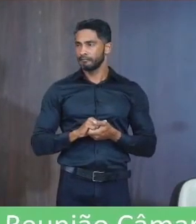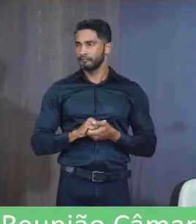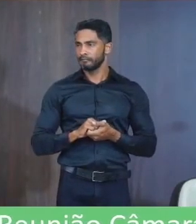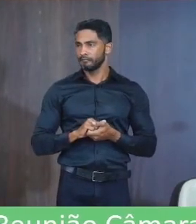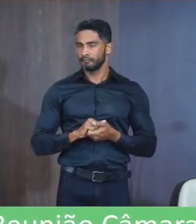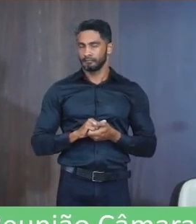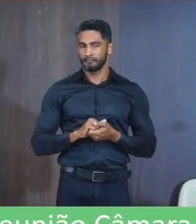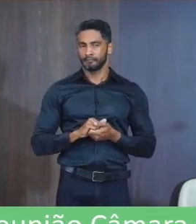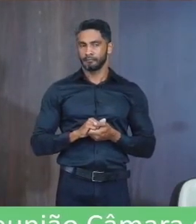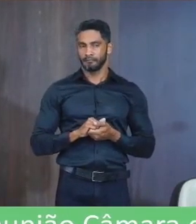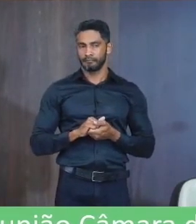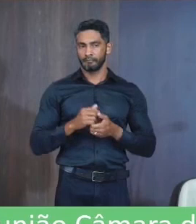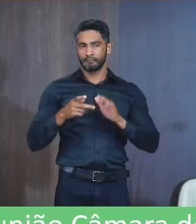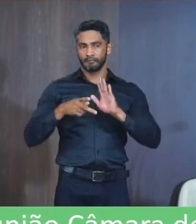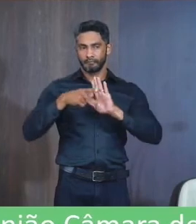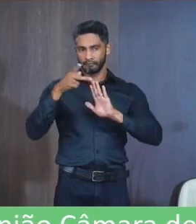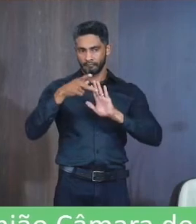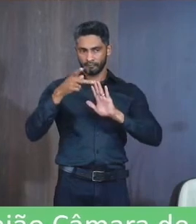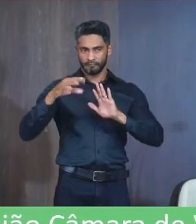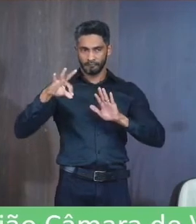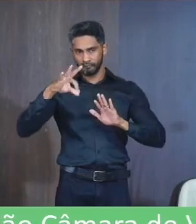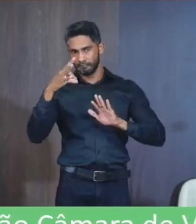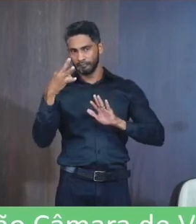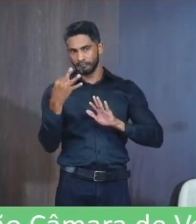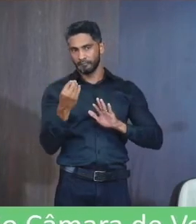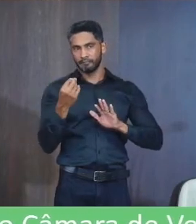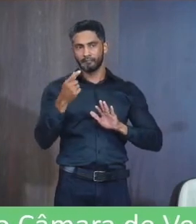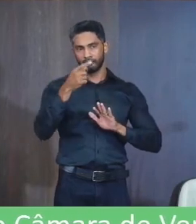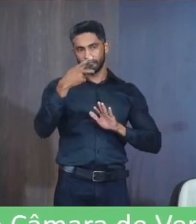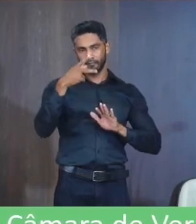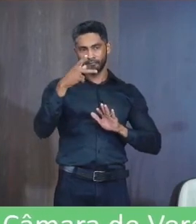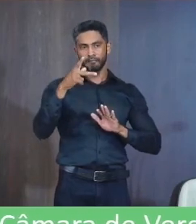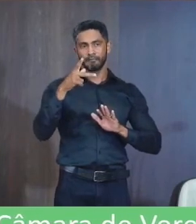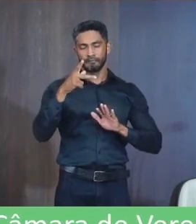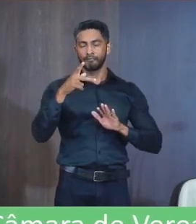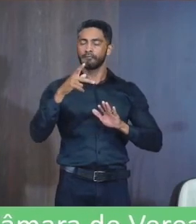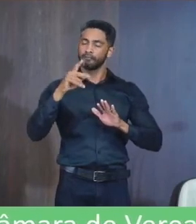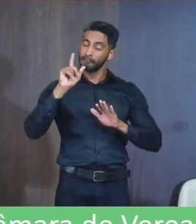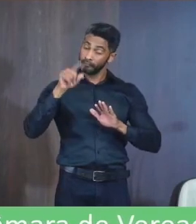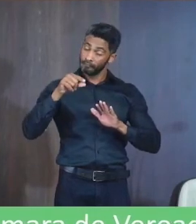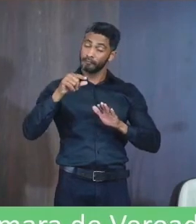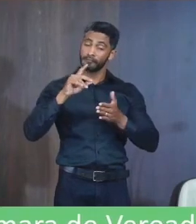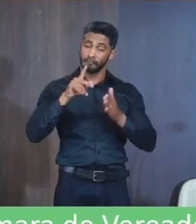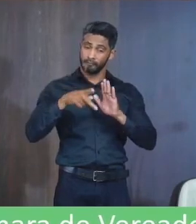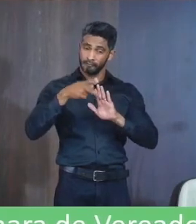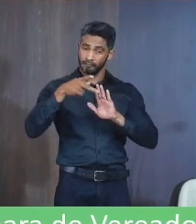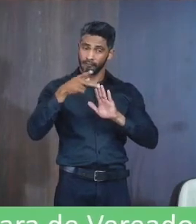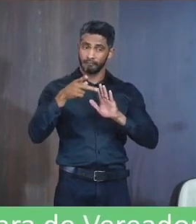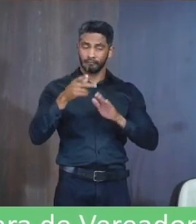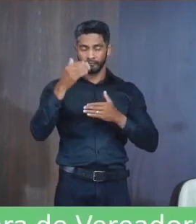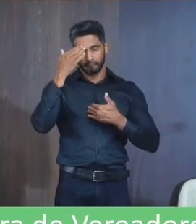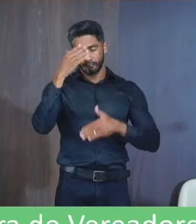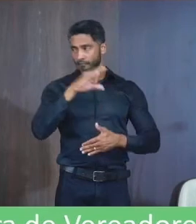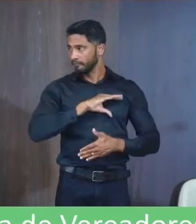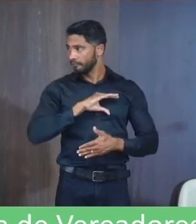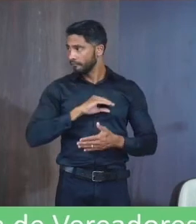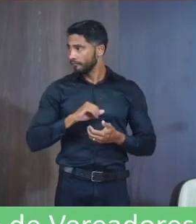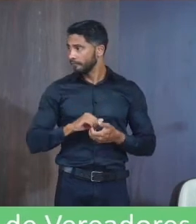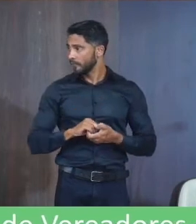O projeto Contrembra Tudo isso Pessoal Justamente Para isso Que foi criado Esse projeto Obrigado Nova colega